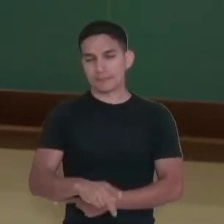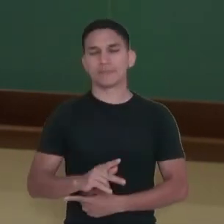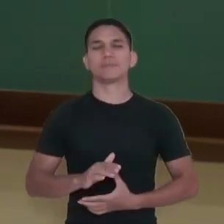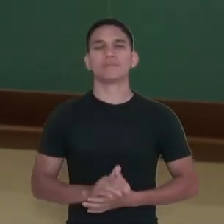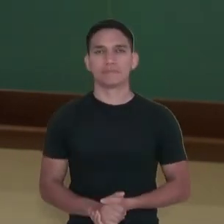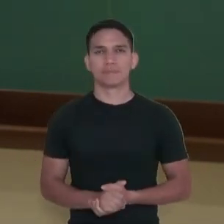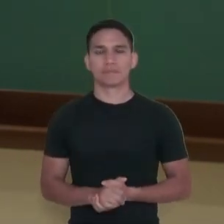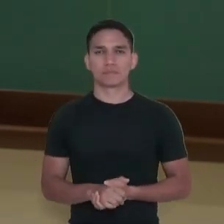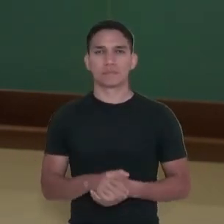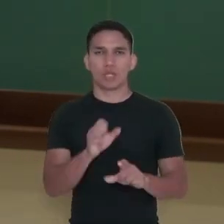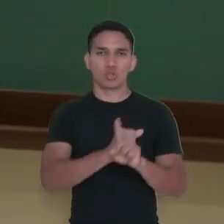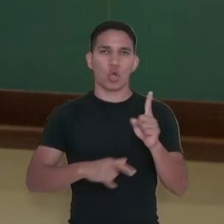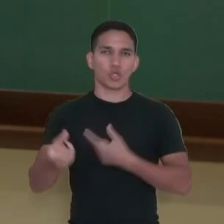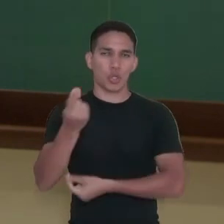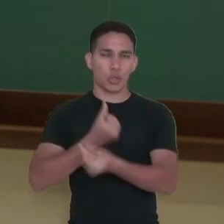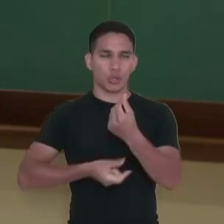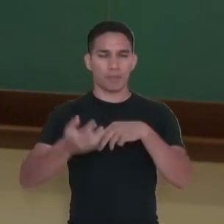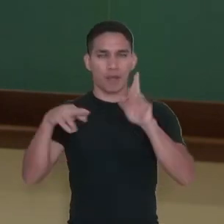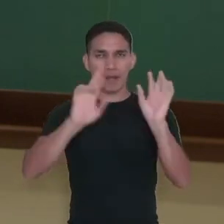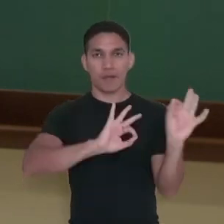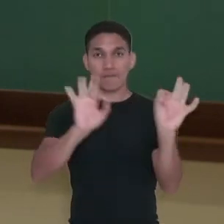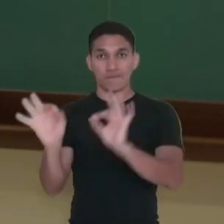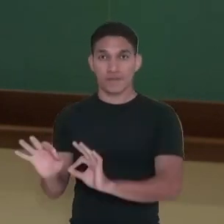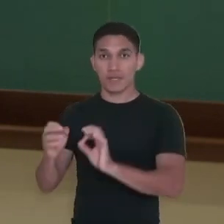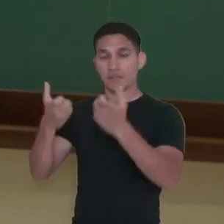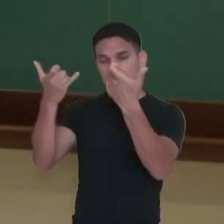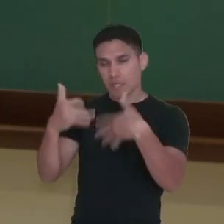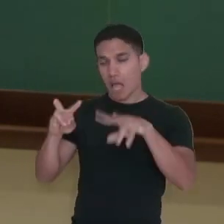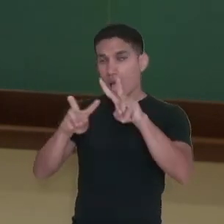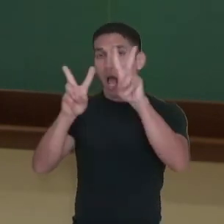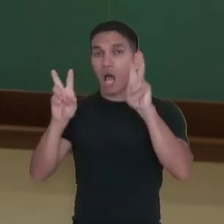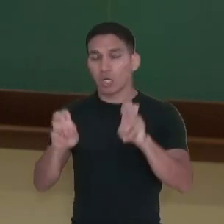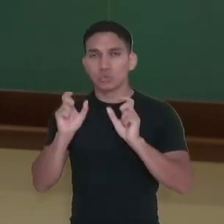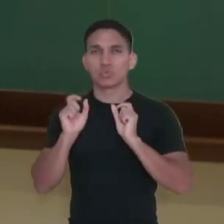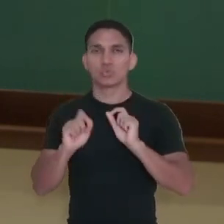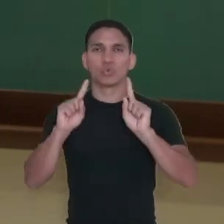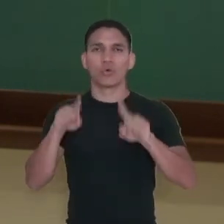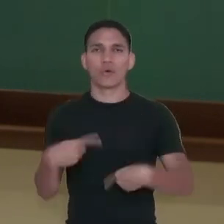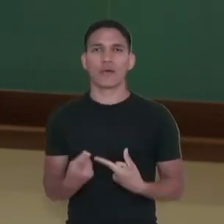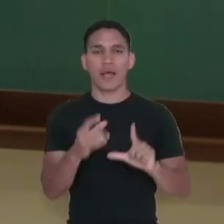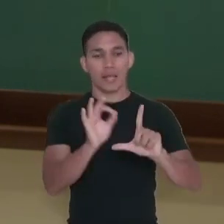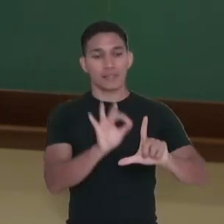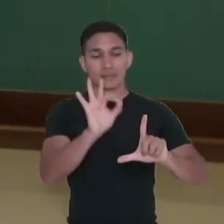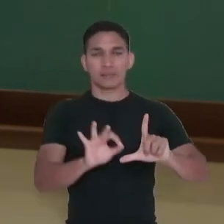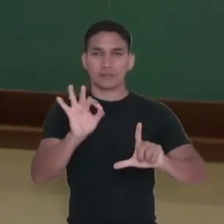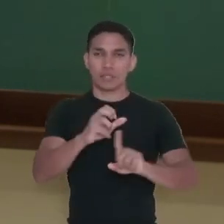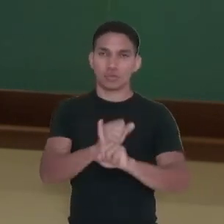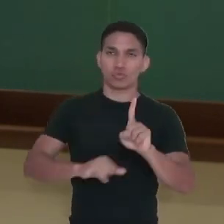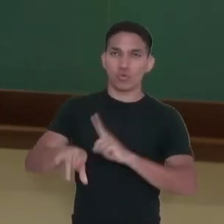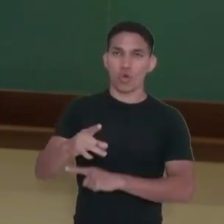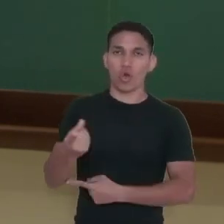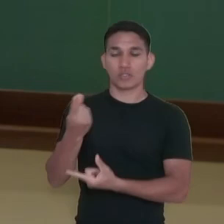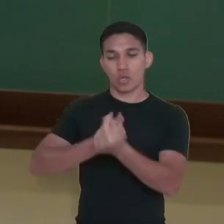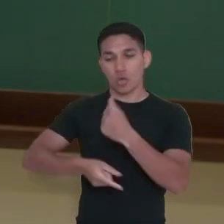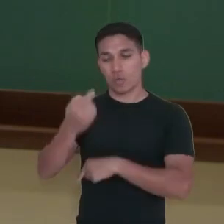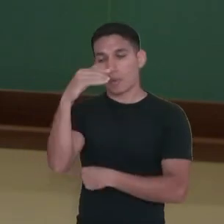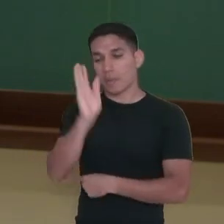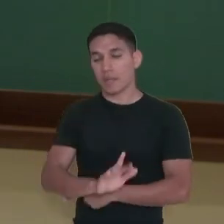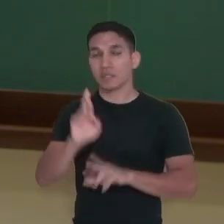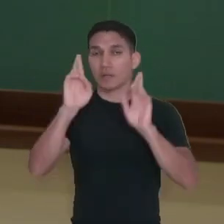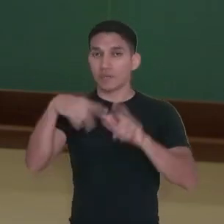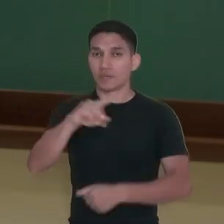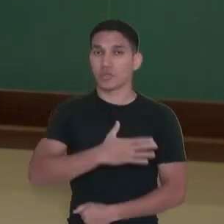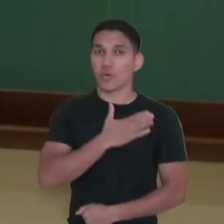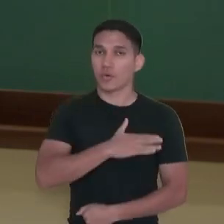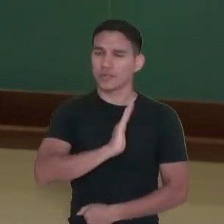socioeconômicos. Nesse vídeo, nós falamos sobre indicadores socioeconômicos do Brasil. Espero que